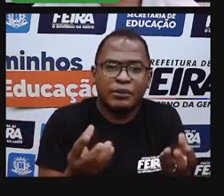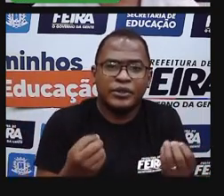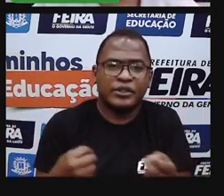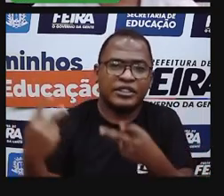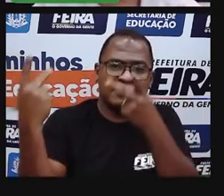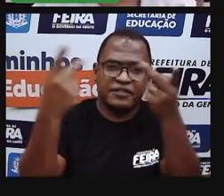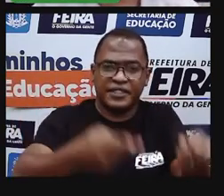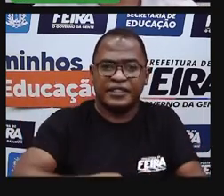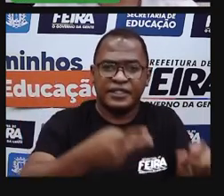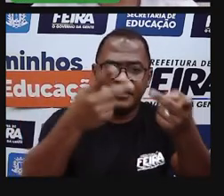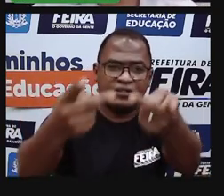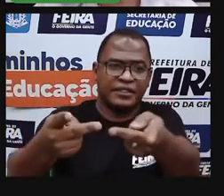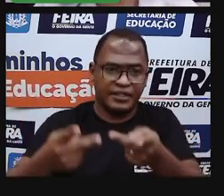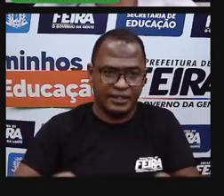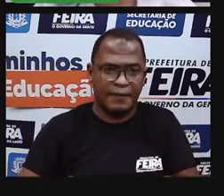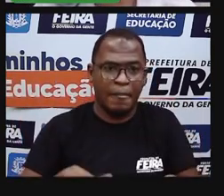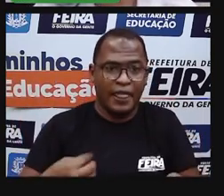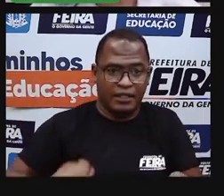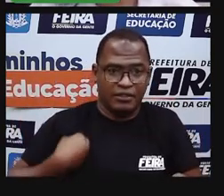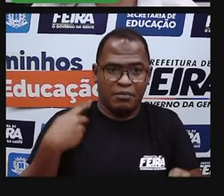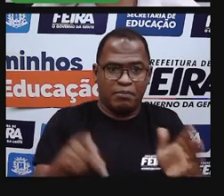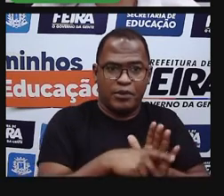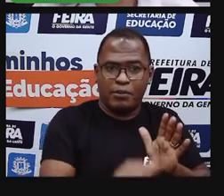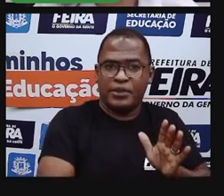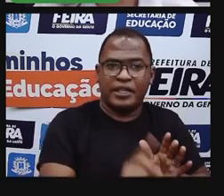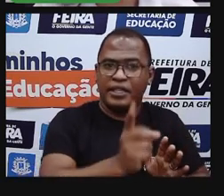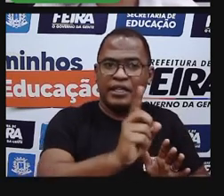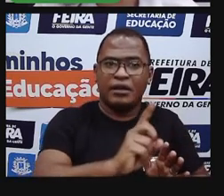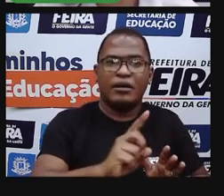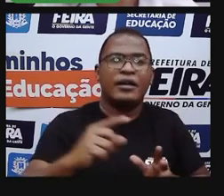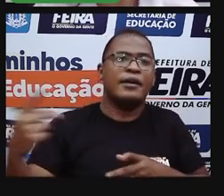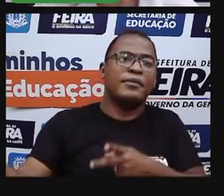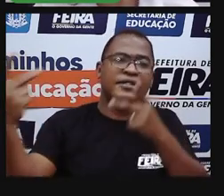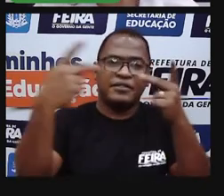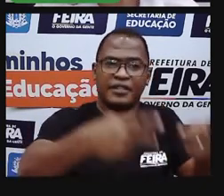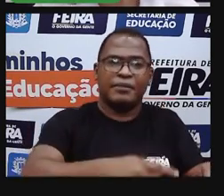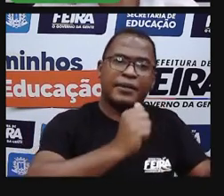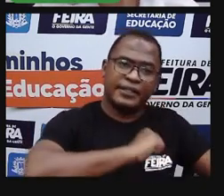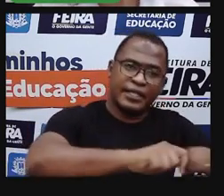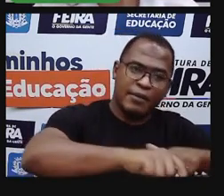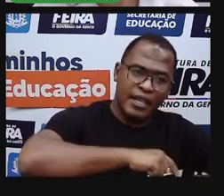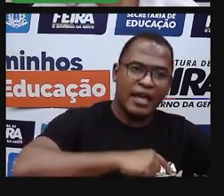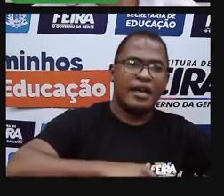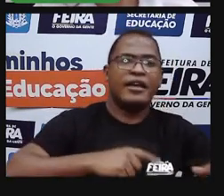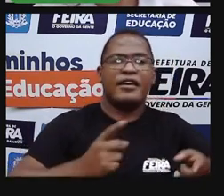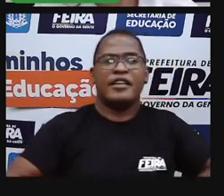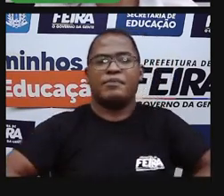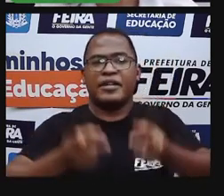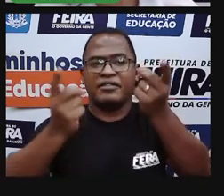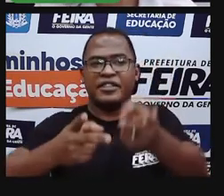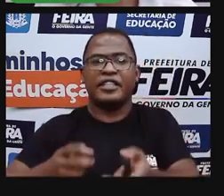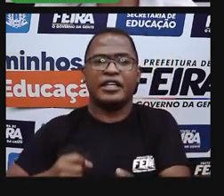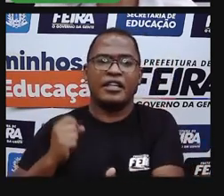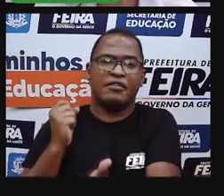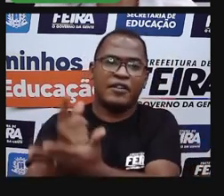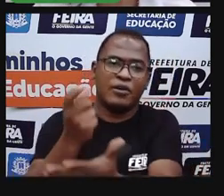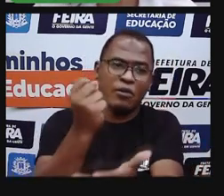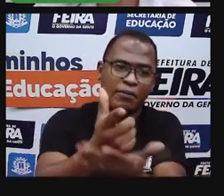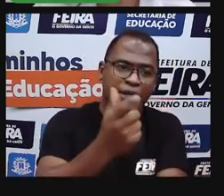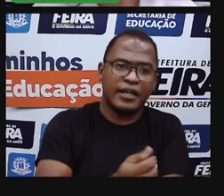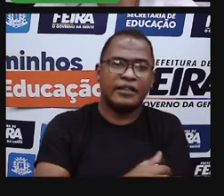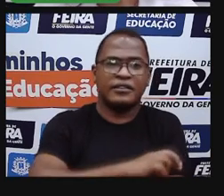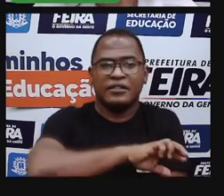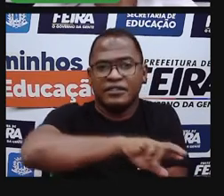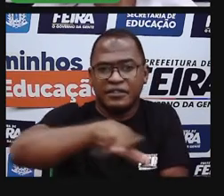não nasceu em Feira de Santo, mas que veio por conta disso possibilidade de emprego, né? Então, a gente tem esses bairros que são fortes